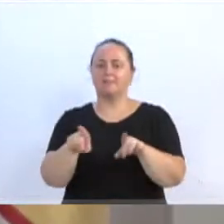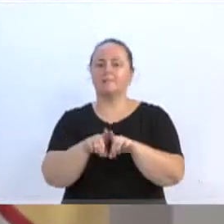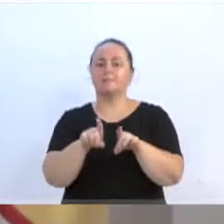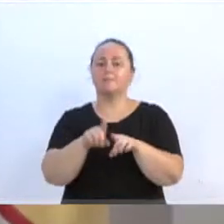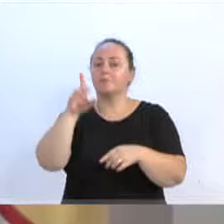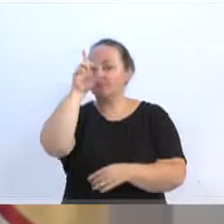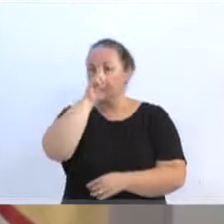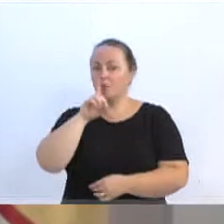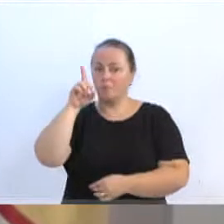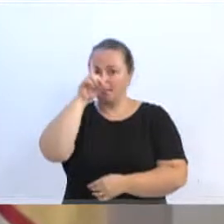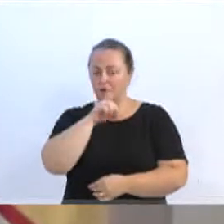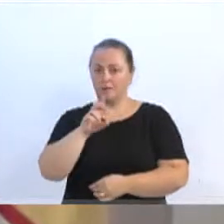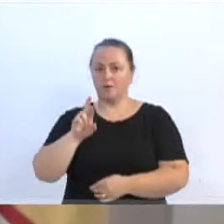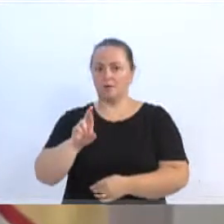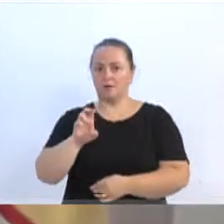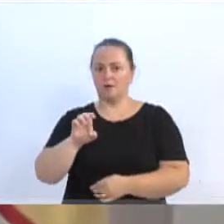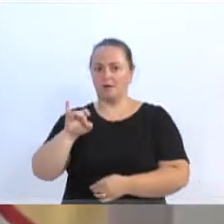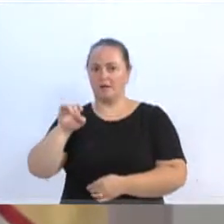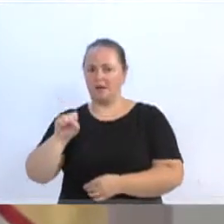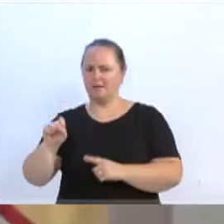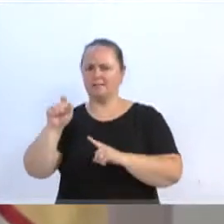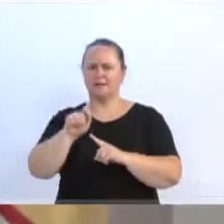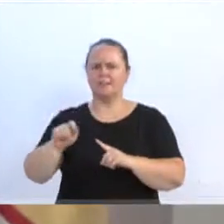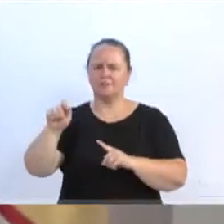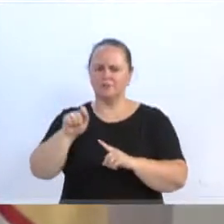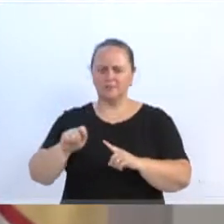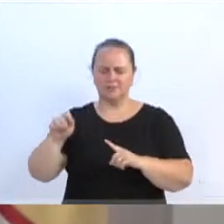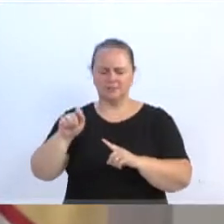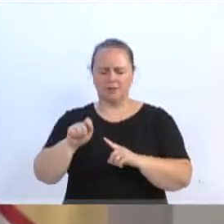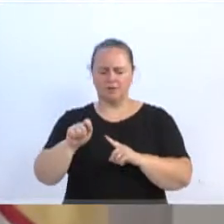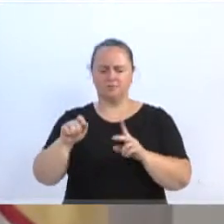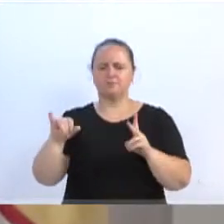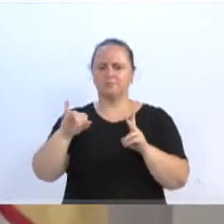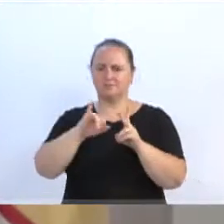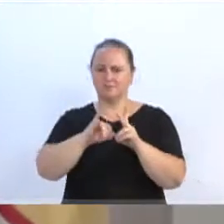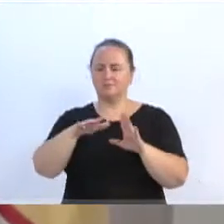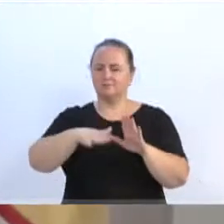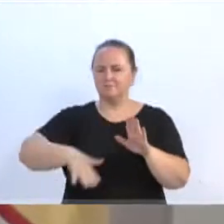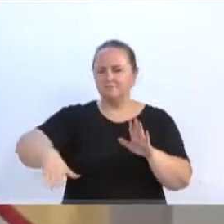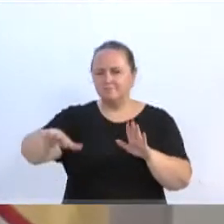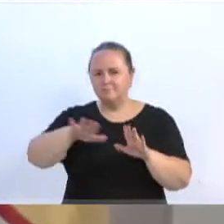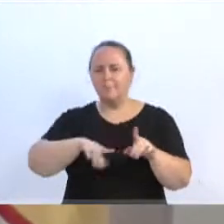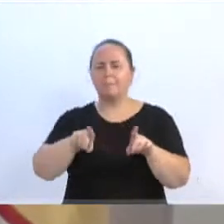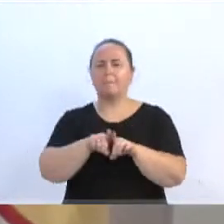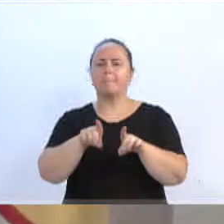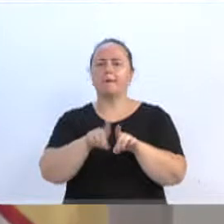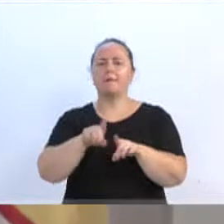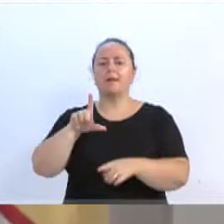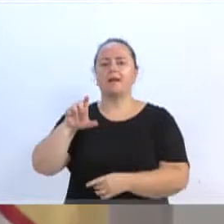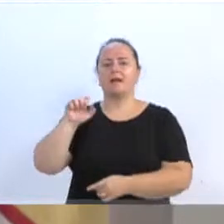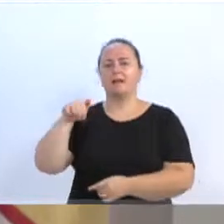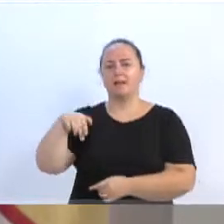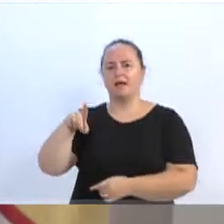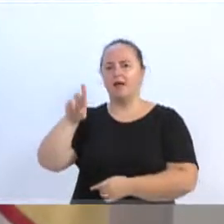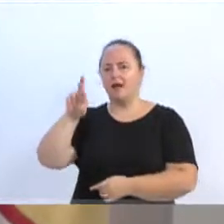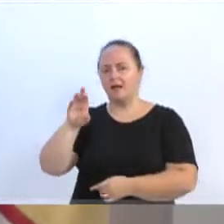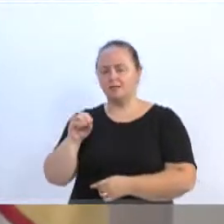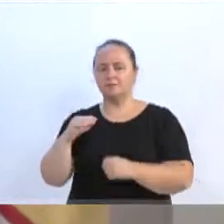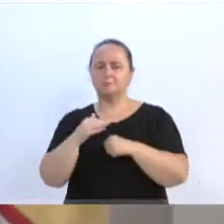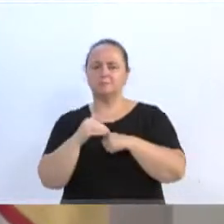o Reis, lá da Associação Velha Pequena, onde também encontrei meu querido amigo Leandro Reis, meu querido amigo